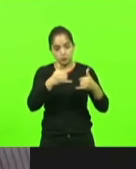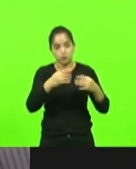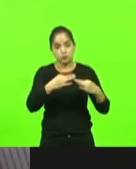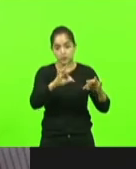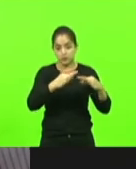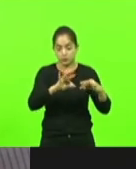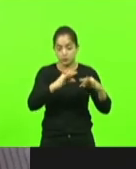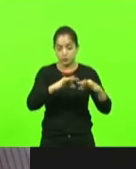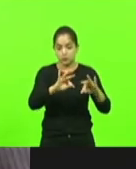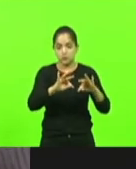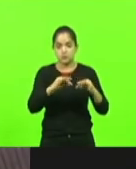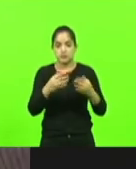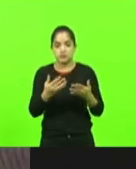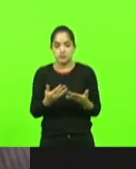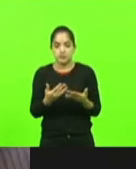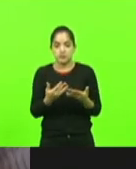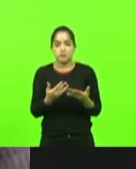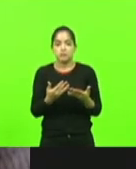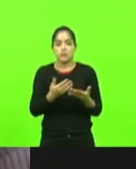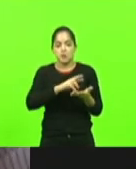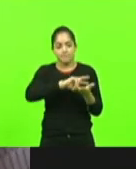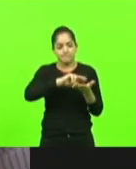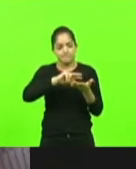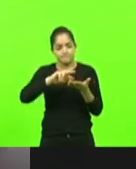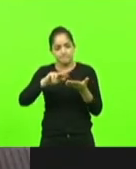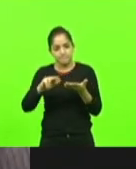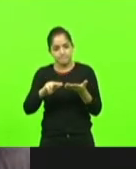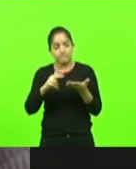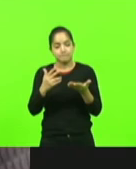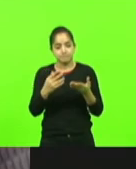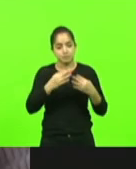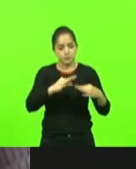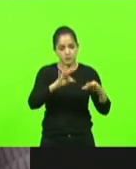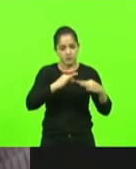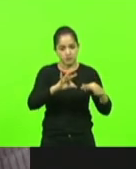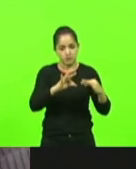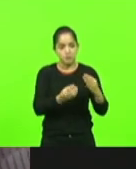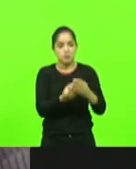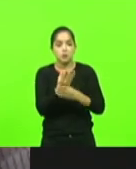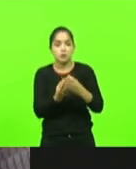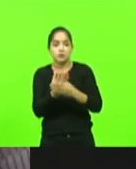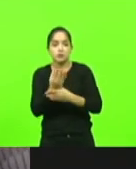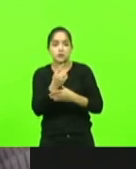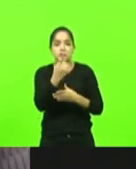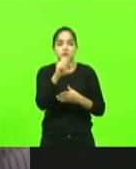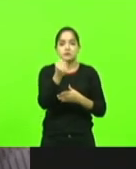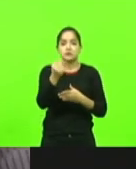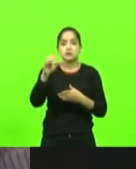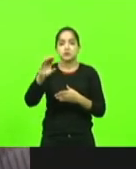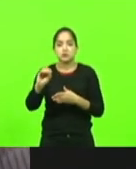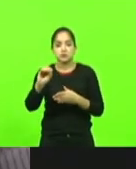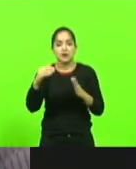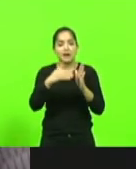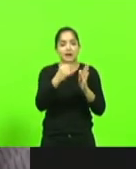com toda uma tecnologia para produzir entre 180 a